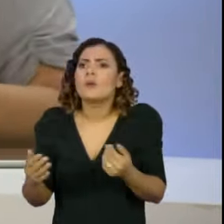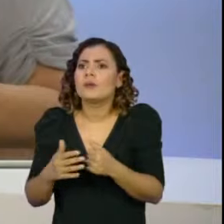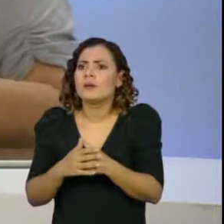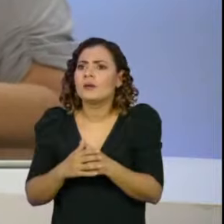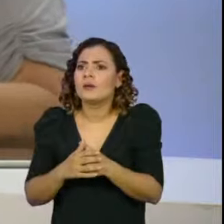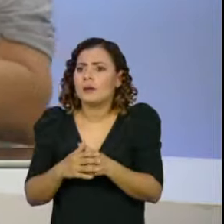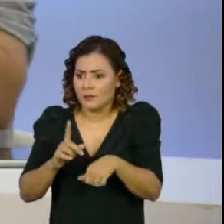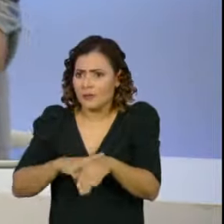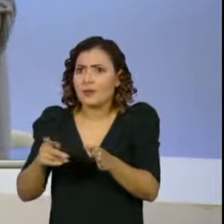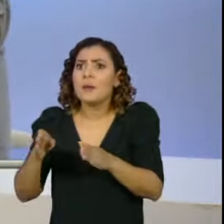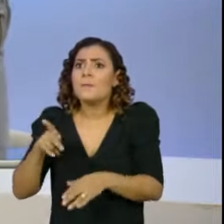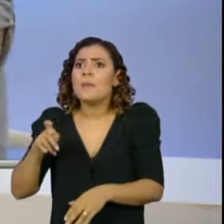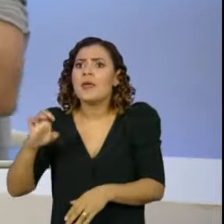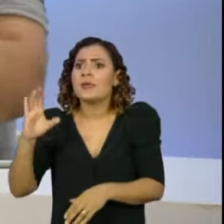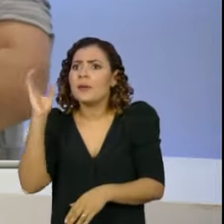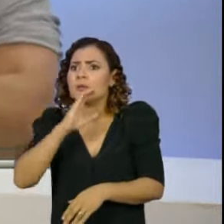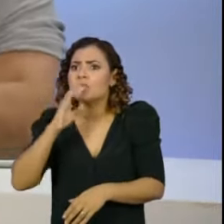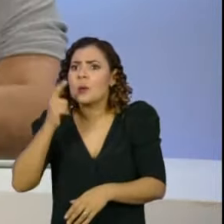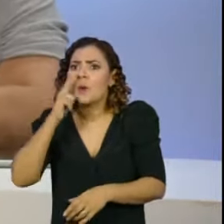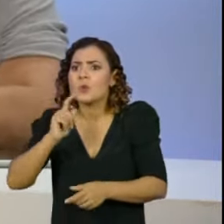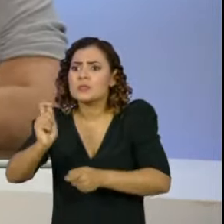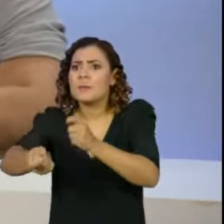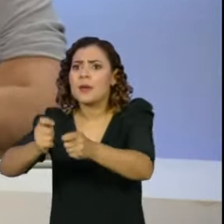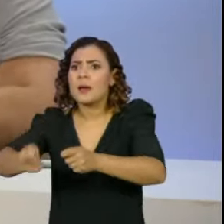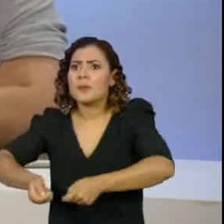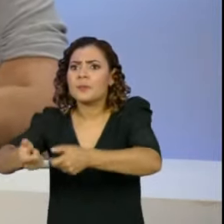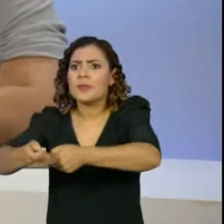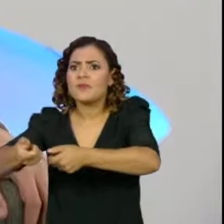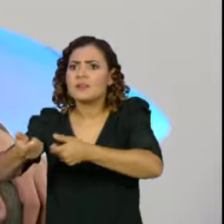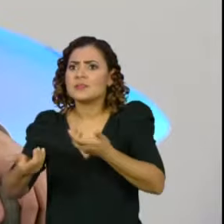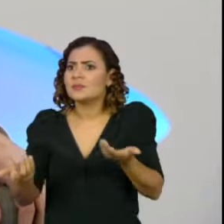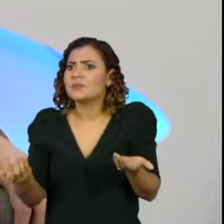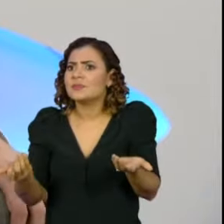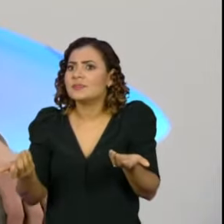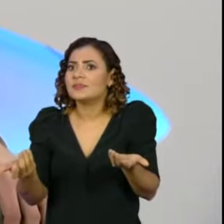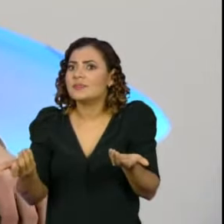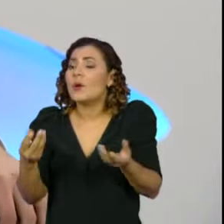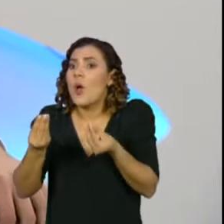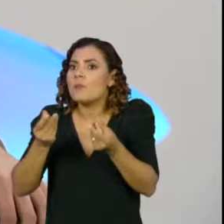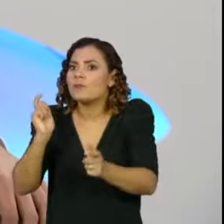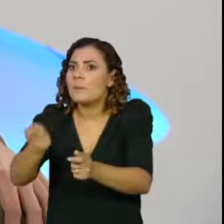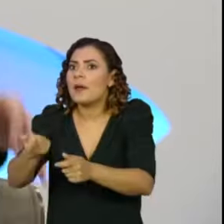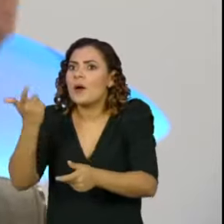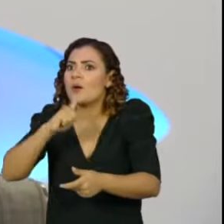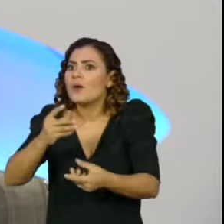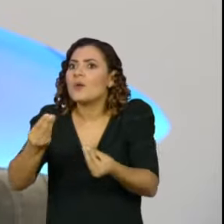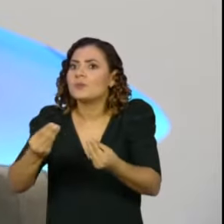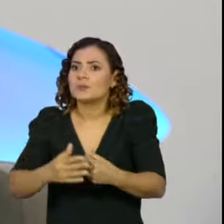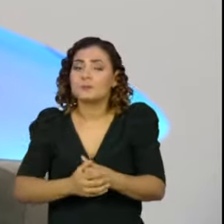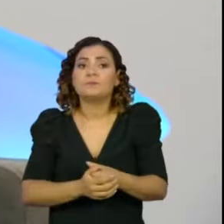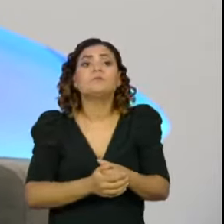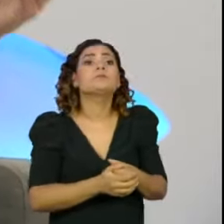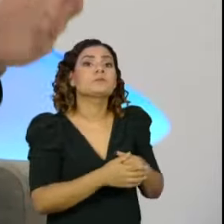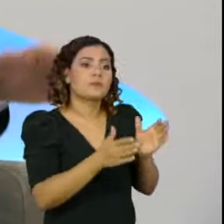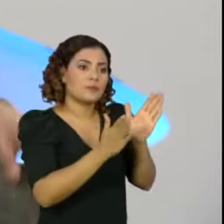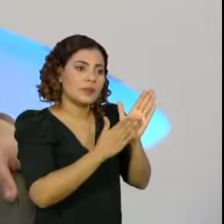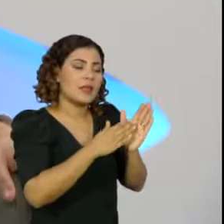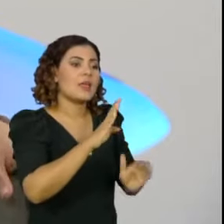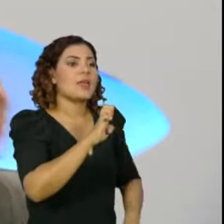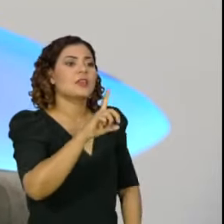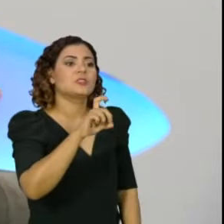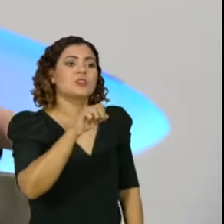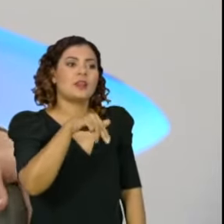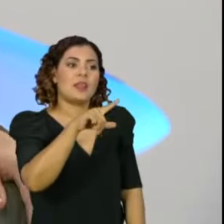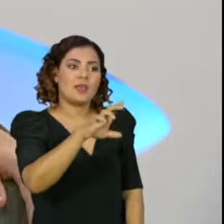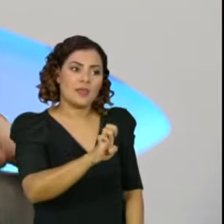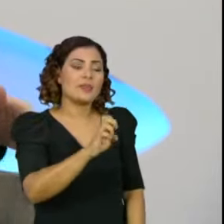nessa PEC emergencial para se garantir o pagamento do auxílio? Malu, primeiro, um registro importante de ser feito. Eu que elogiei a Edilene, saudando-a